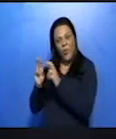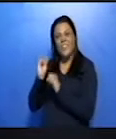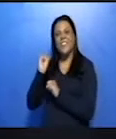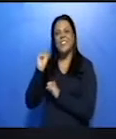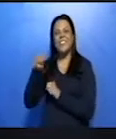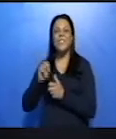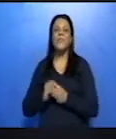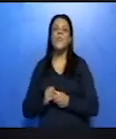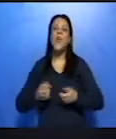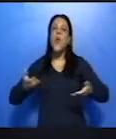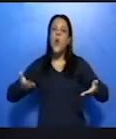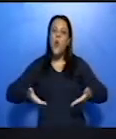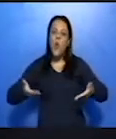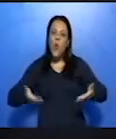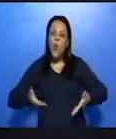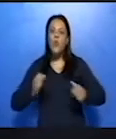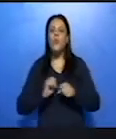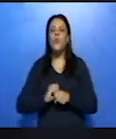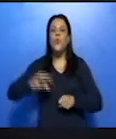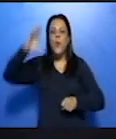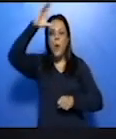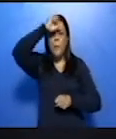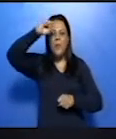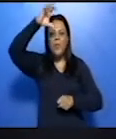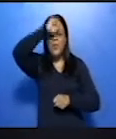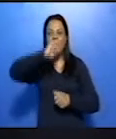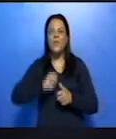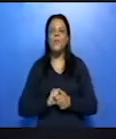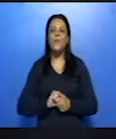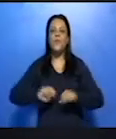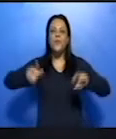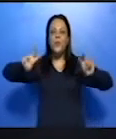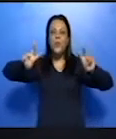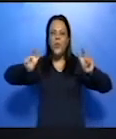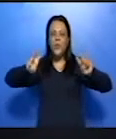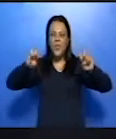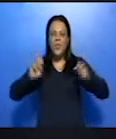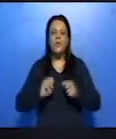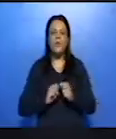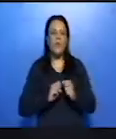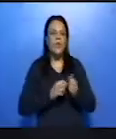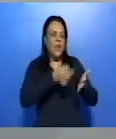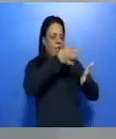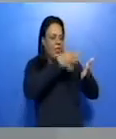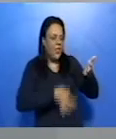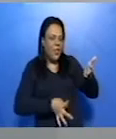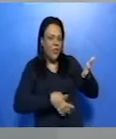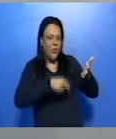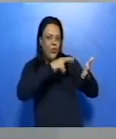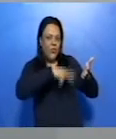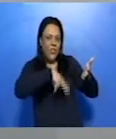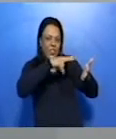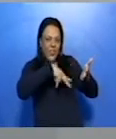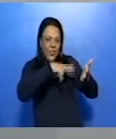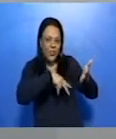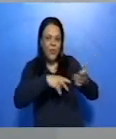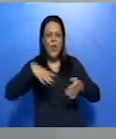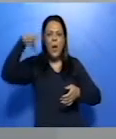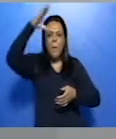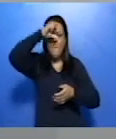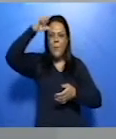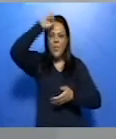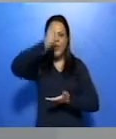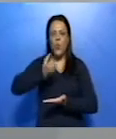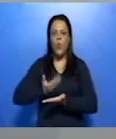nós vamos trabalhar uma atividade, um texto de leitura, que nós havíamos trabalhado numa aula anterior,